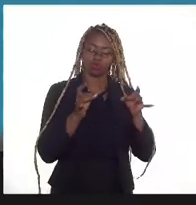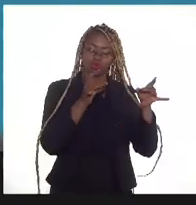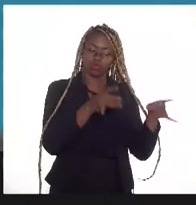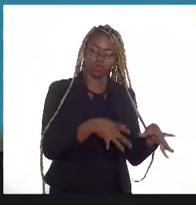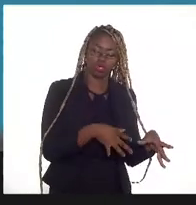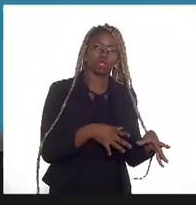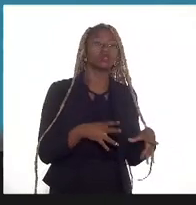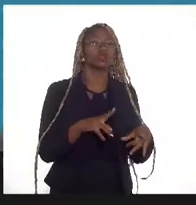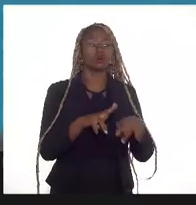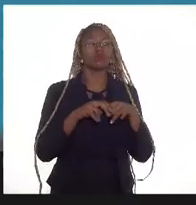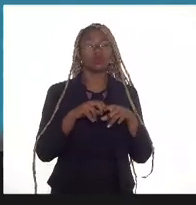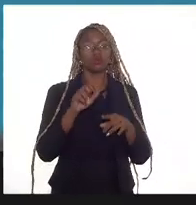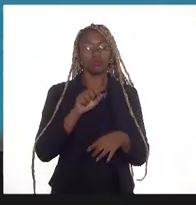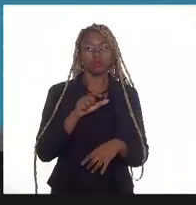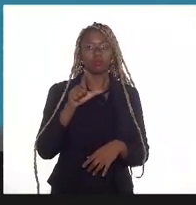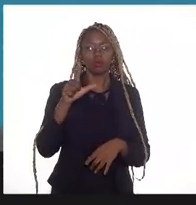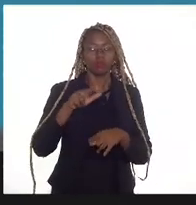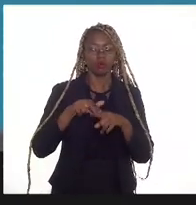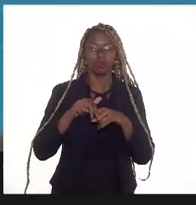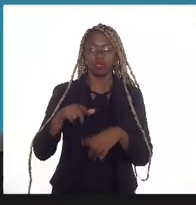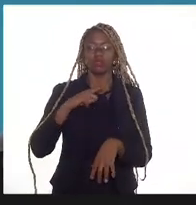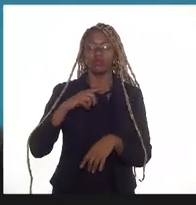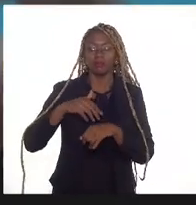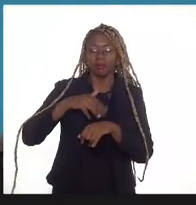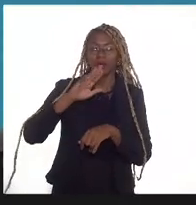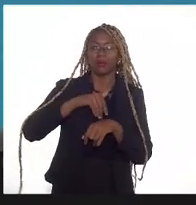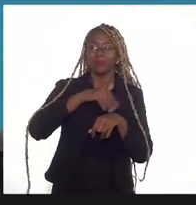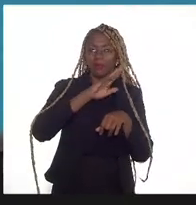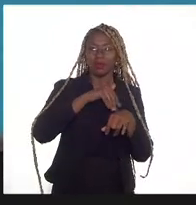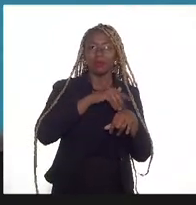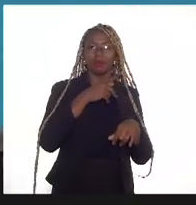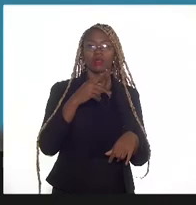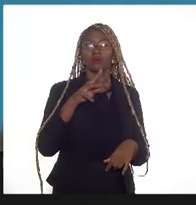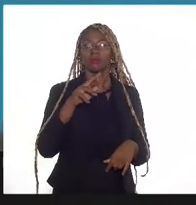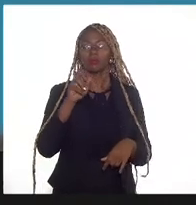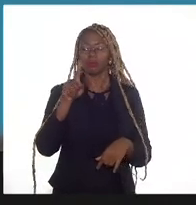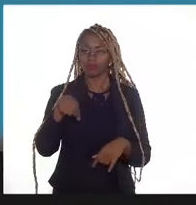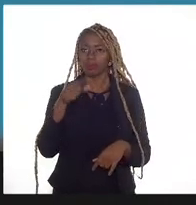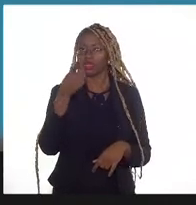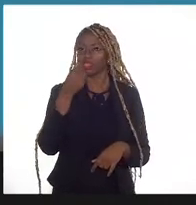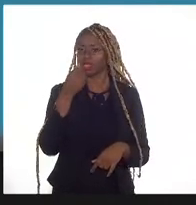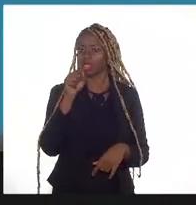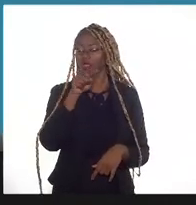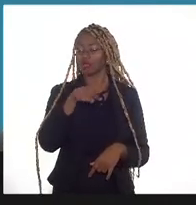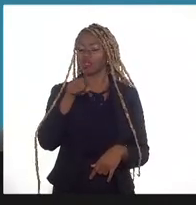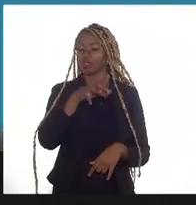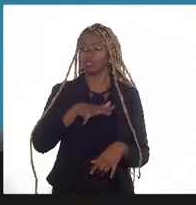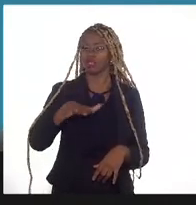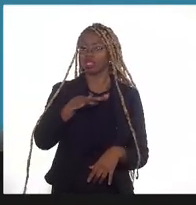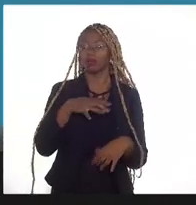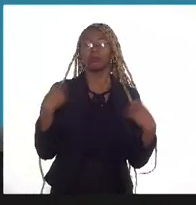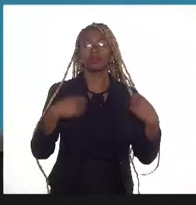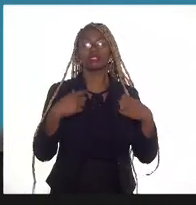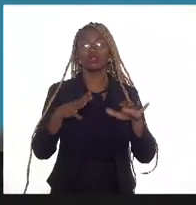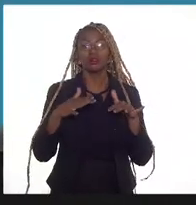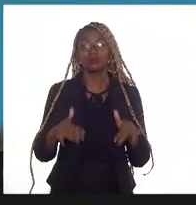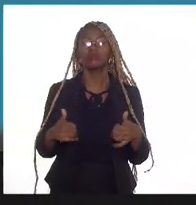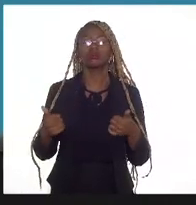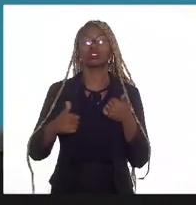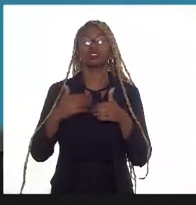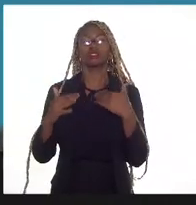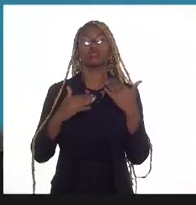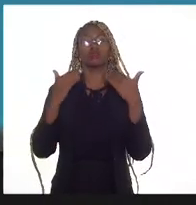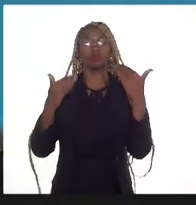tem aumentado porque tem entrado mais campos de pré-sal, esses campos precisam de reinjeção para ter uma otimização, isso talvez continue